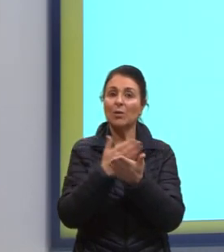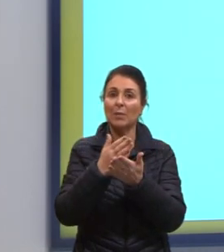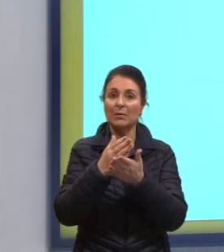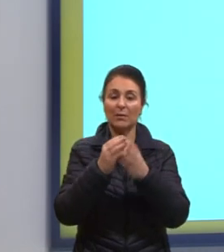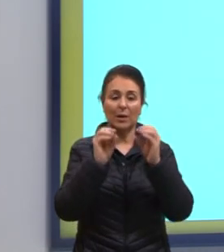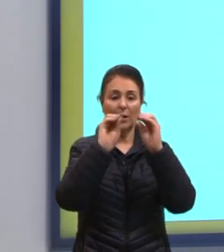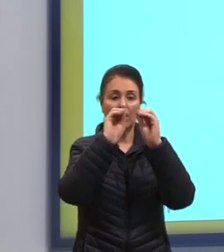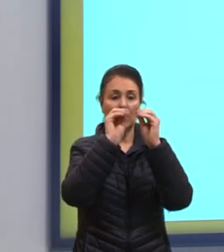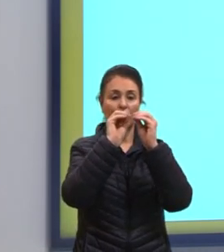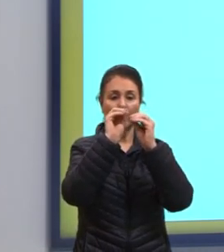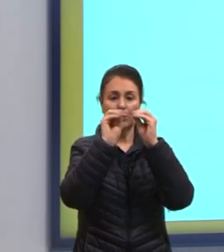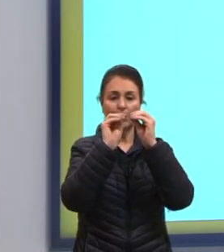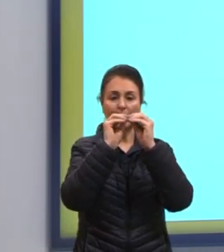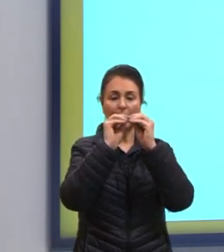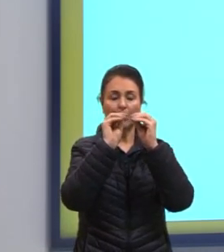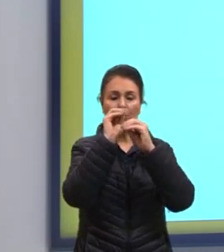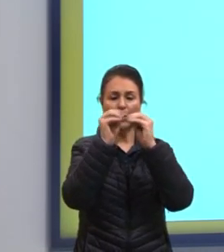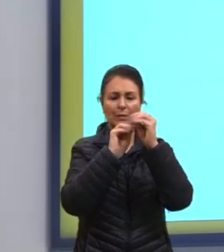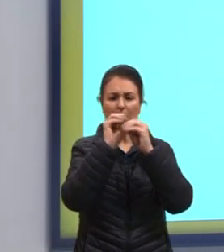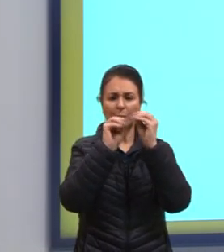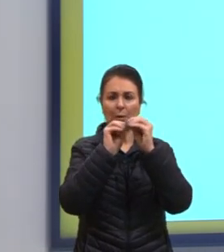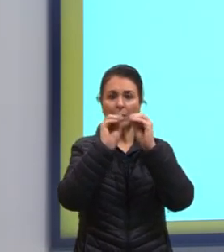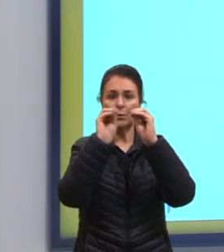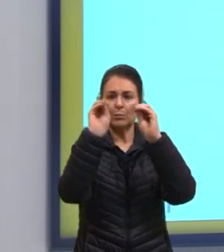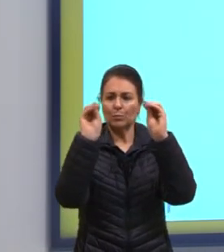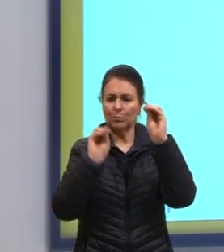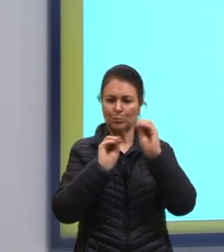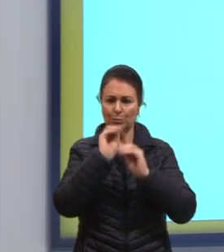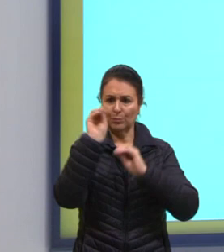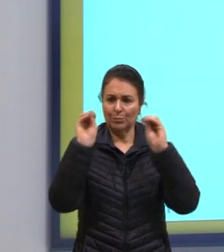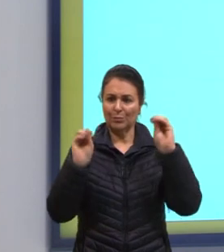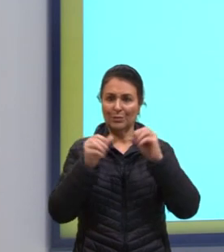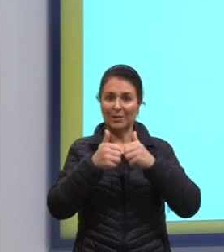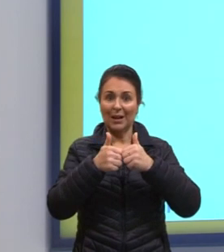mais distantes entre si, as partículas.